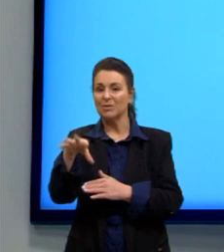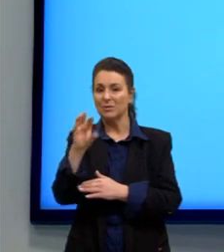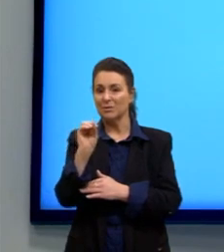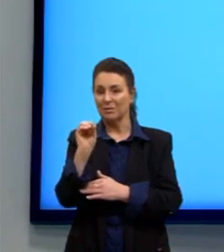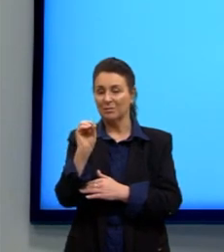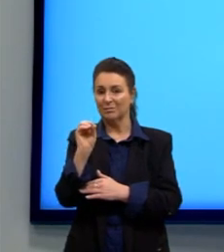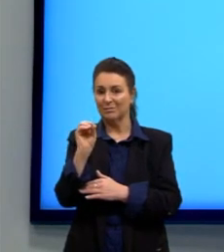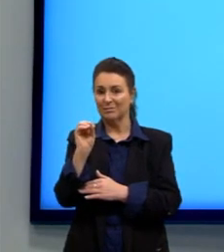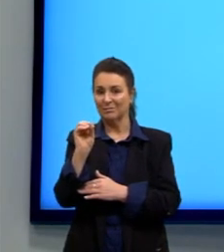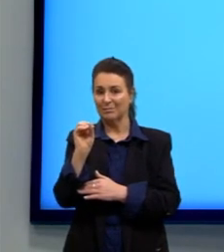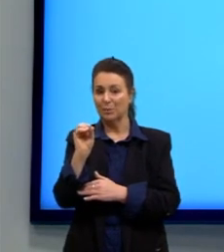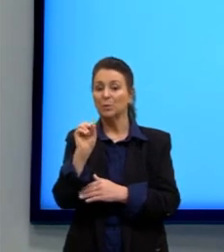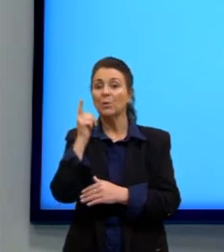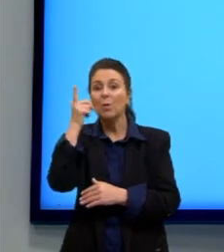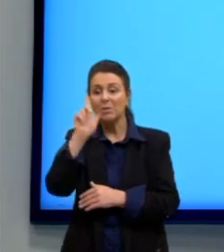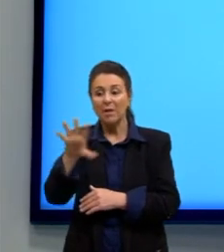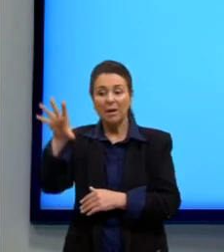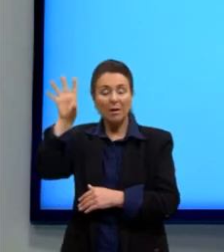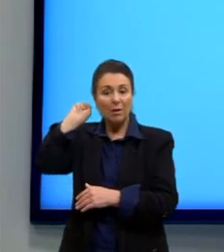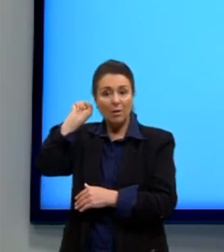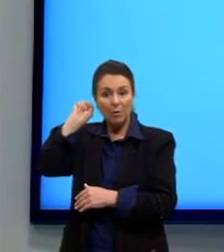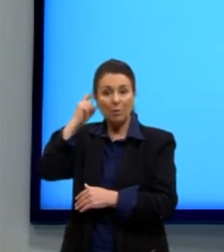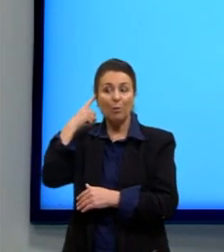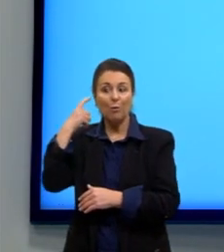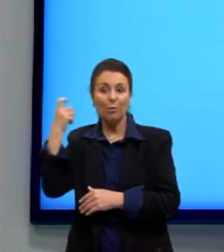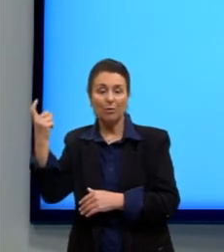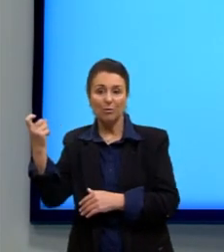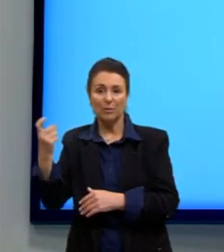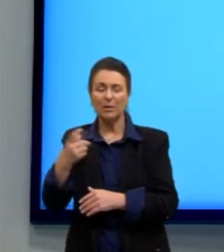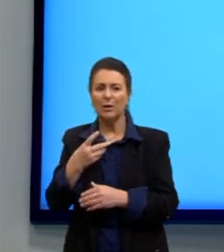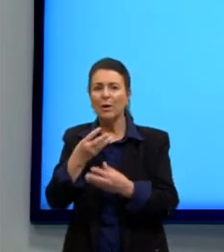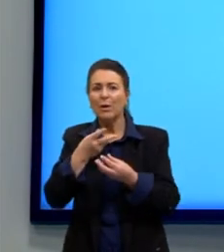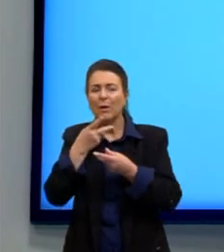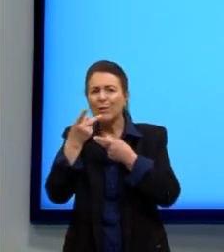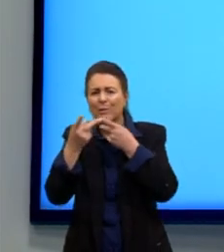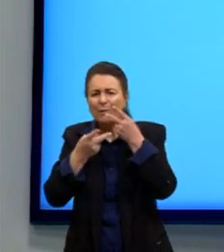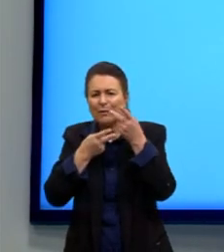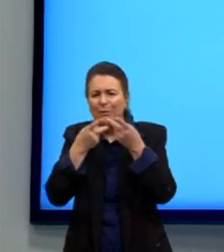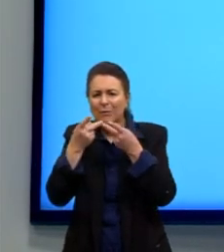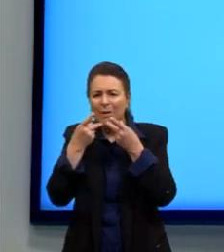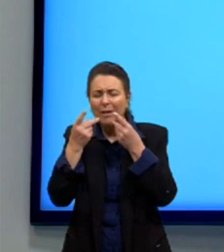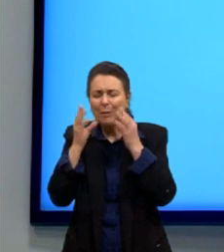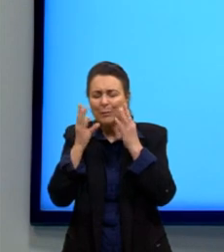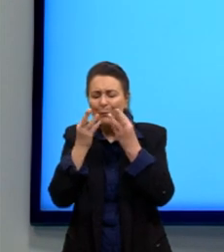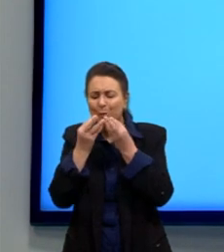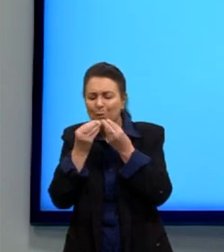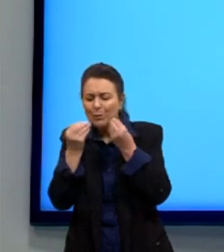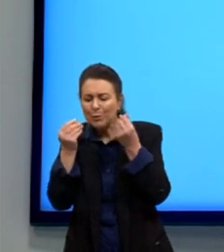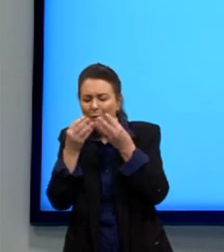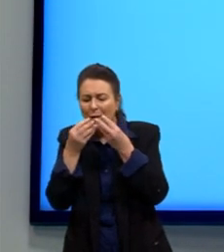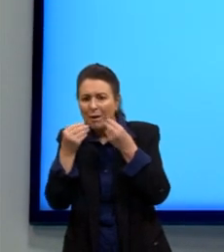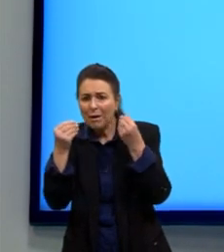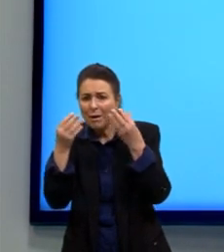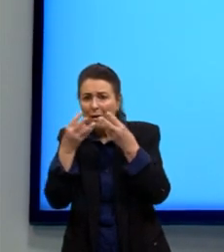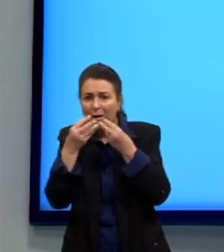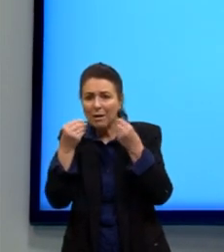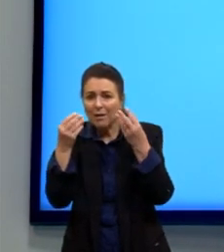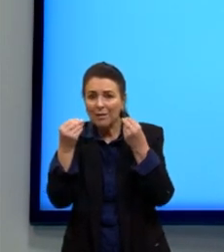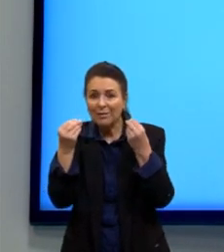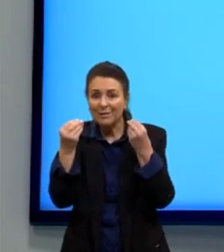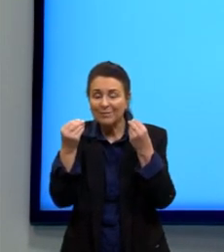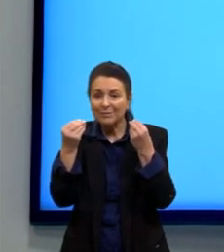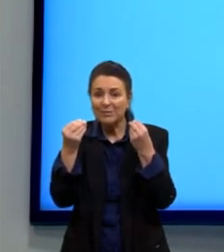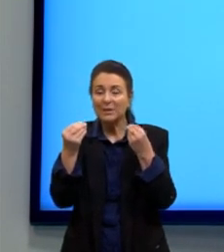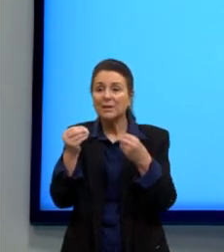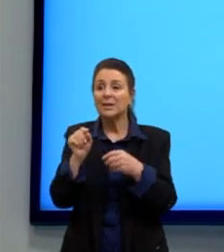que a gente consegue ouvir, tá? Seria um sussurro ou até menos, né, porque aqui a gente tem o murmúrio, um barulhinho um pouco menos.